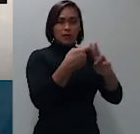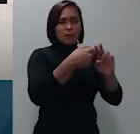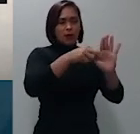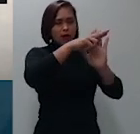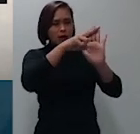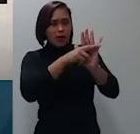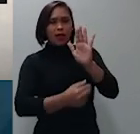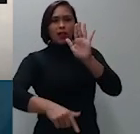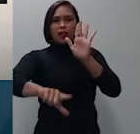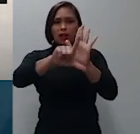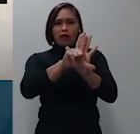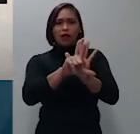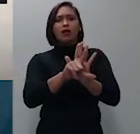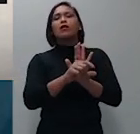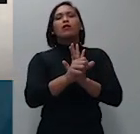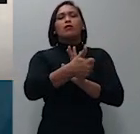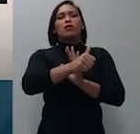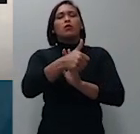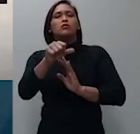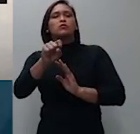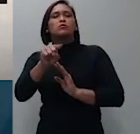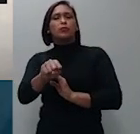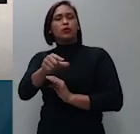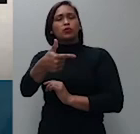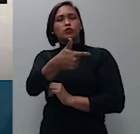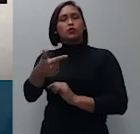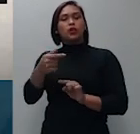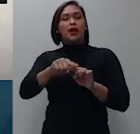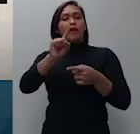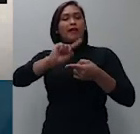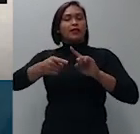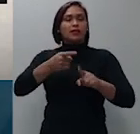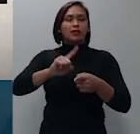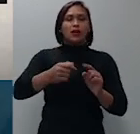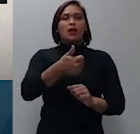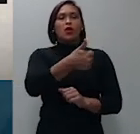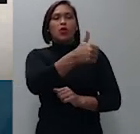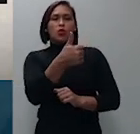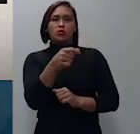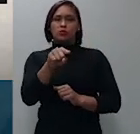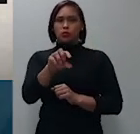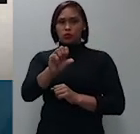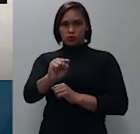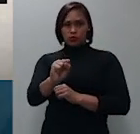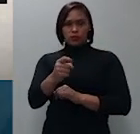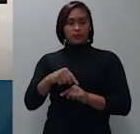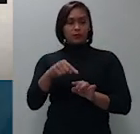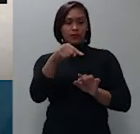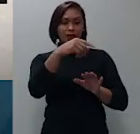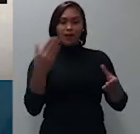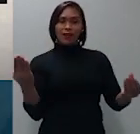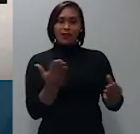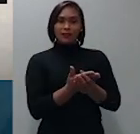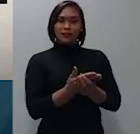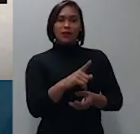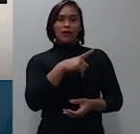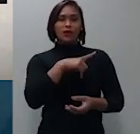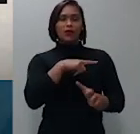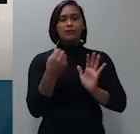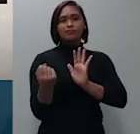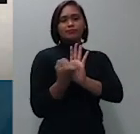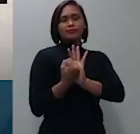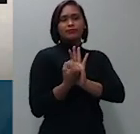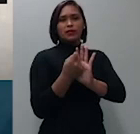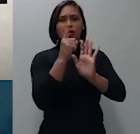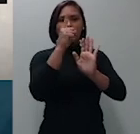.2 e a irretratabilidade cláusula 11.8 a presente ação consta do anexo do referido acordo